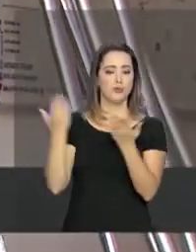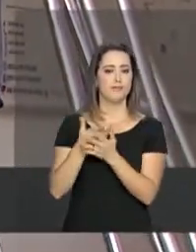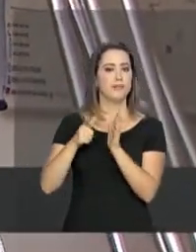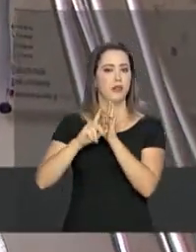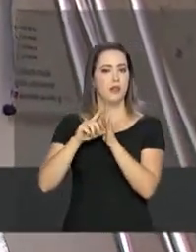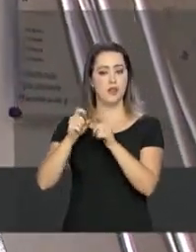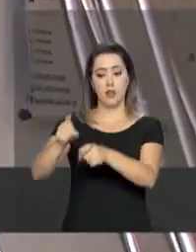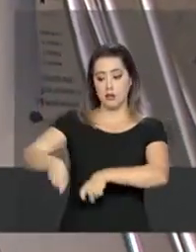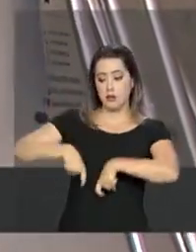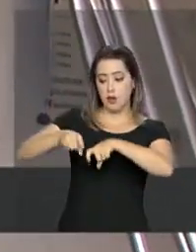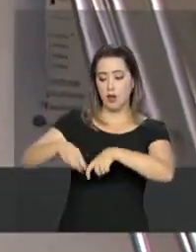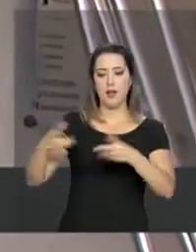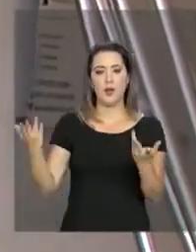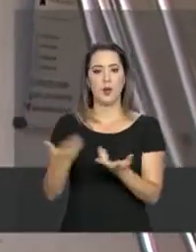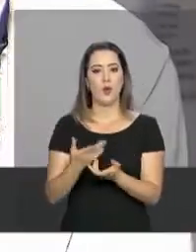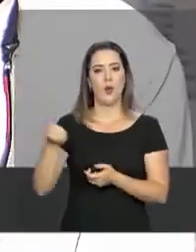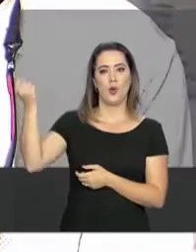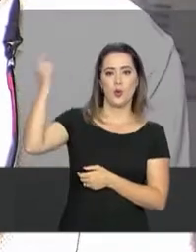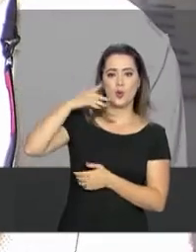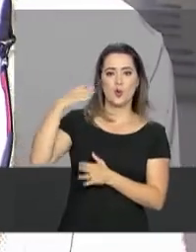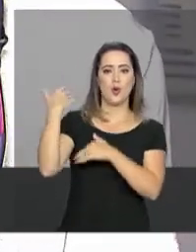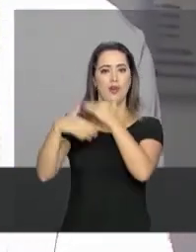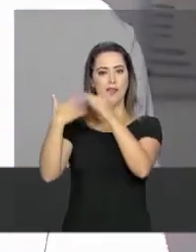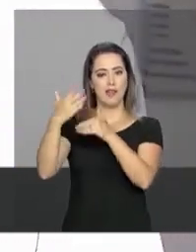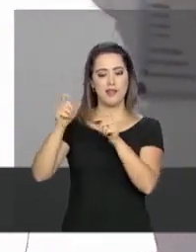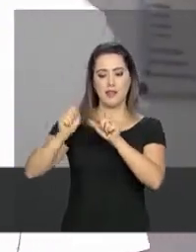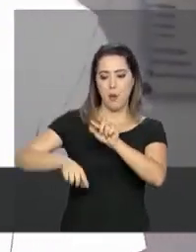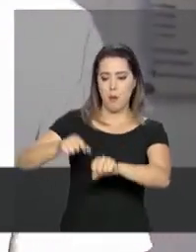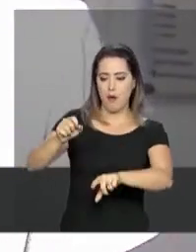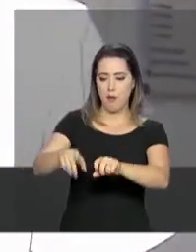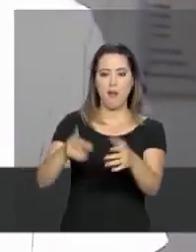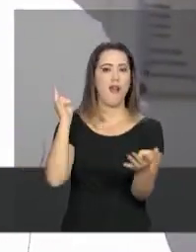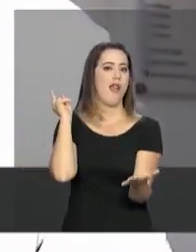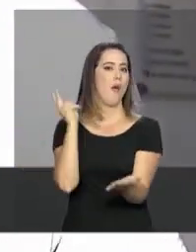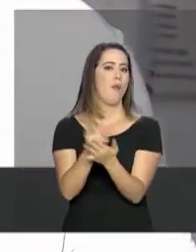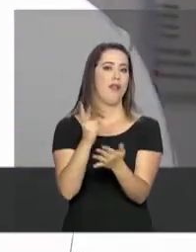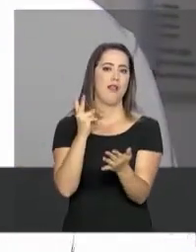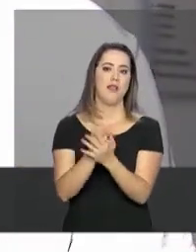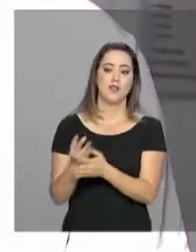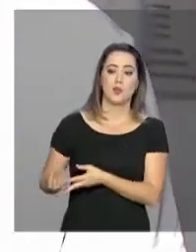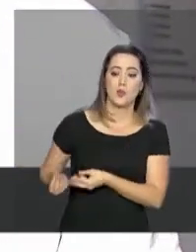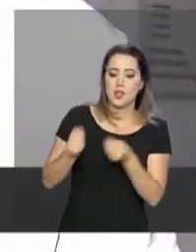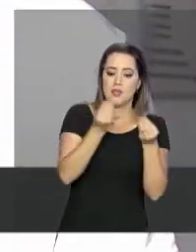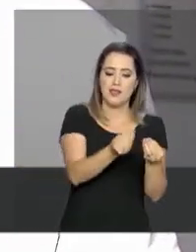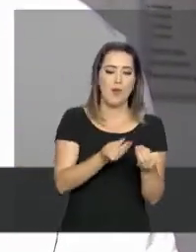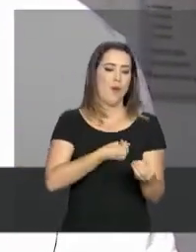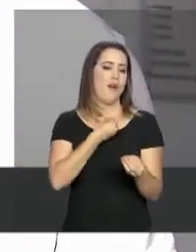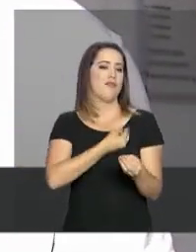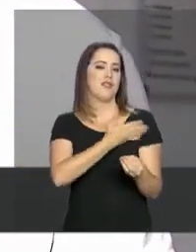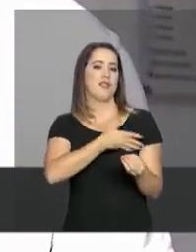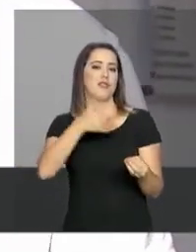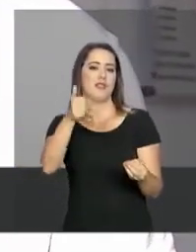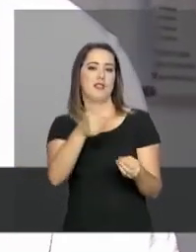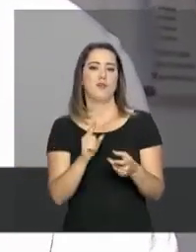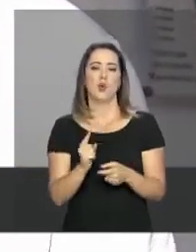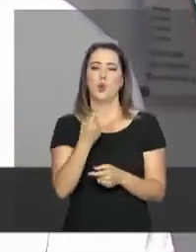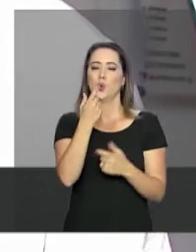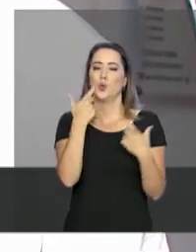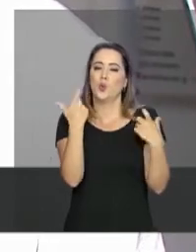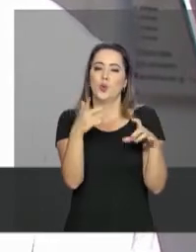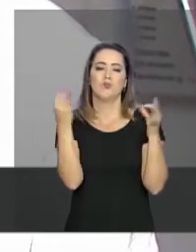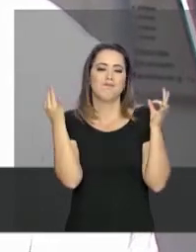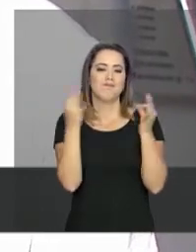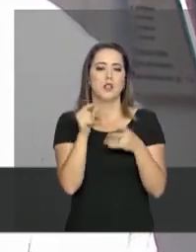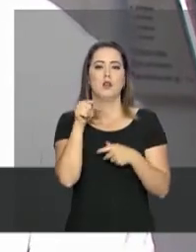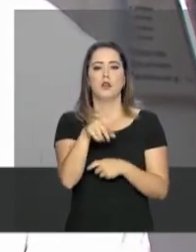comemora. O sol que faz crescer a plantação é o mesmo que trouxe uma vida melhor com a vegetação única do Parque